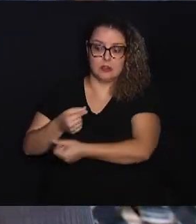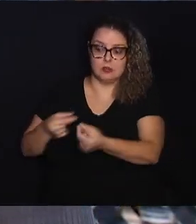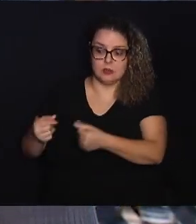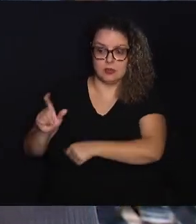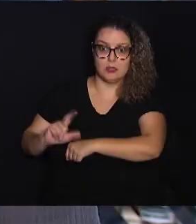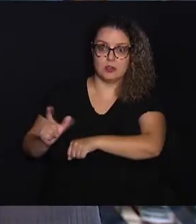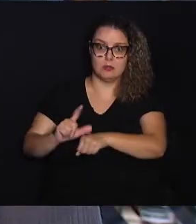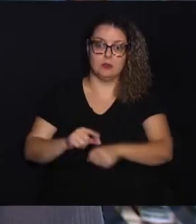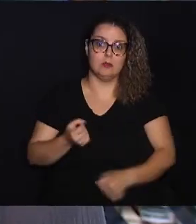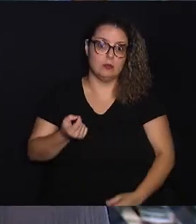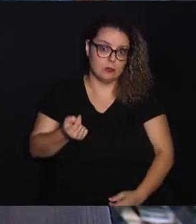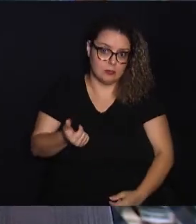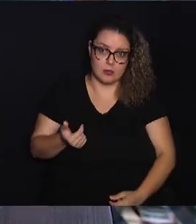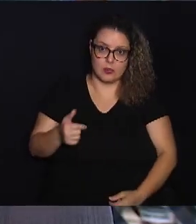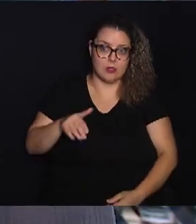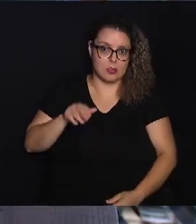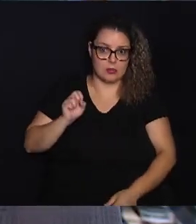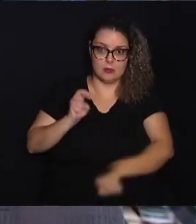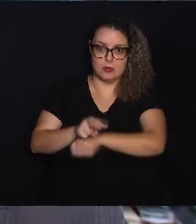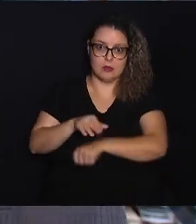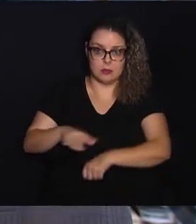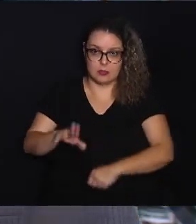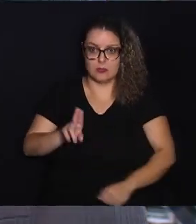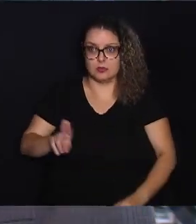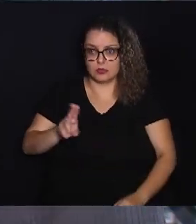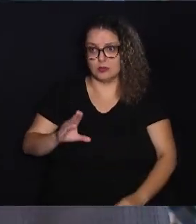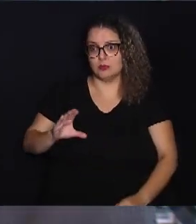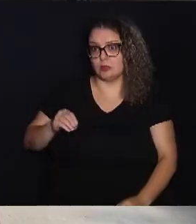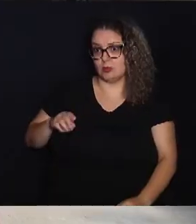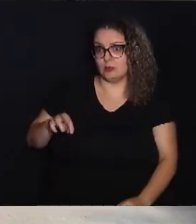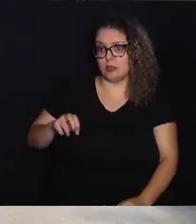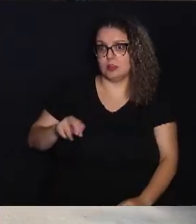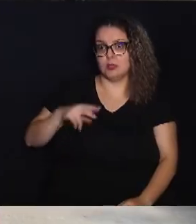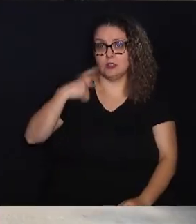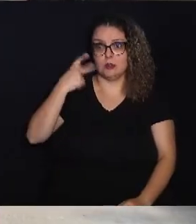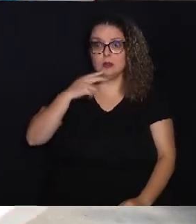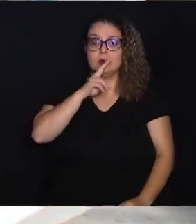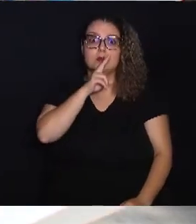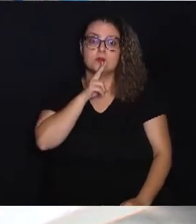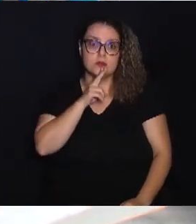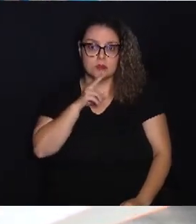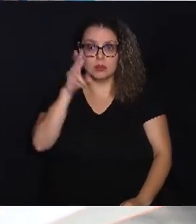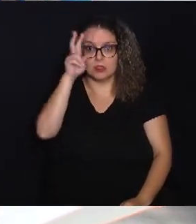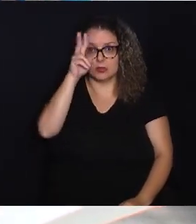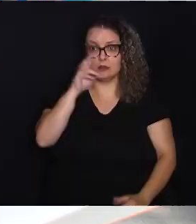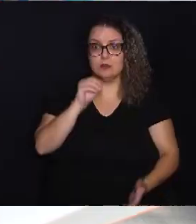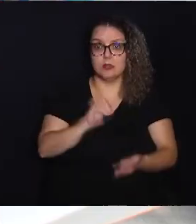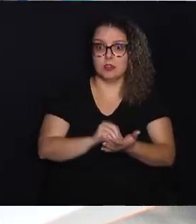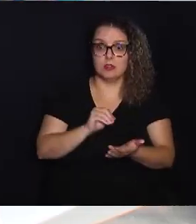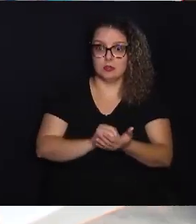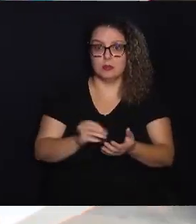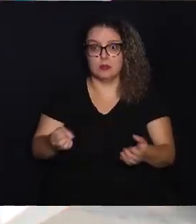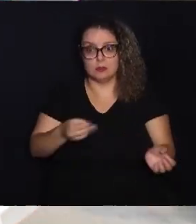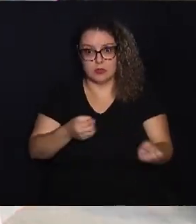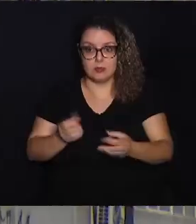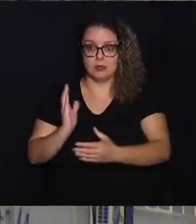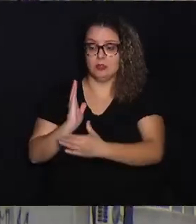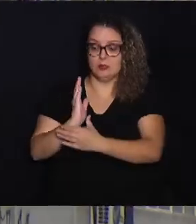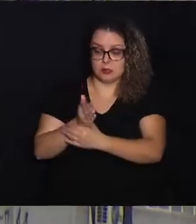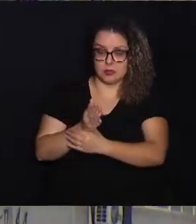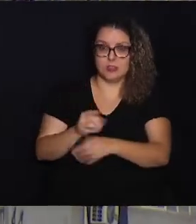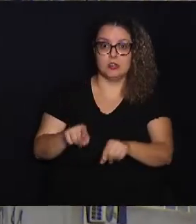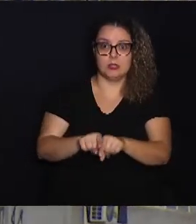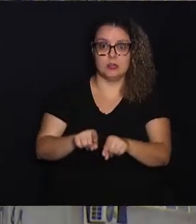poucas vagas existem para os munícipes usarem do comércio. Ossiri lembra que a última atualização referente a